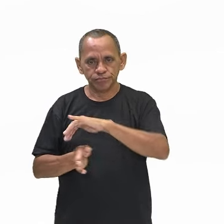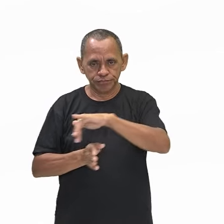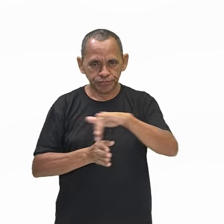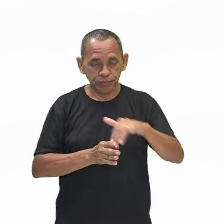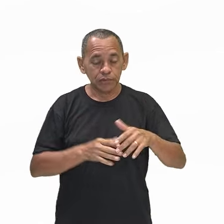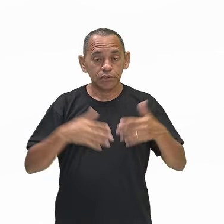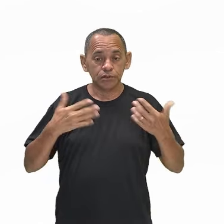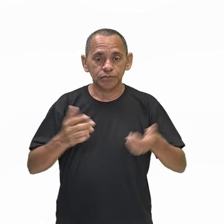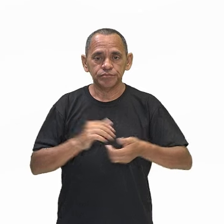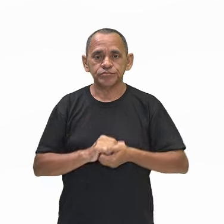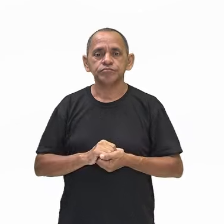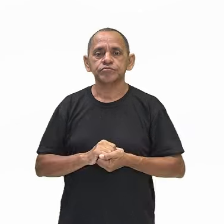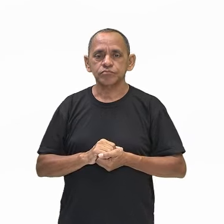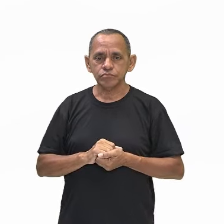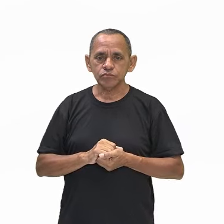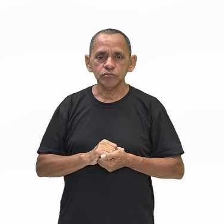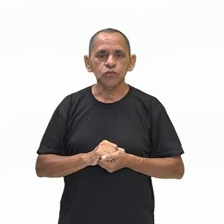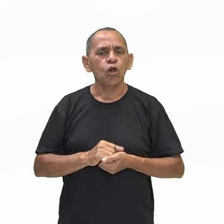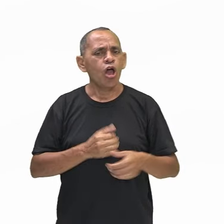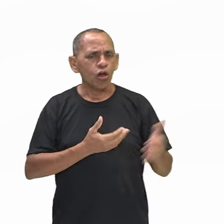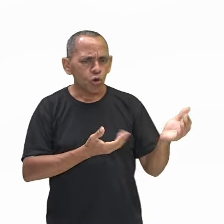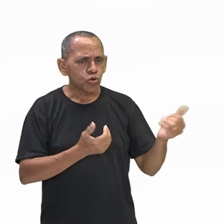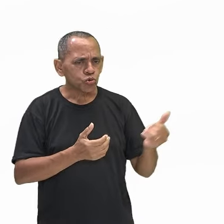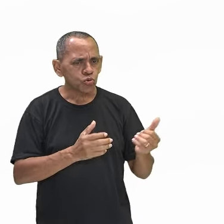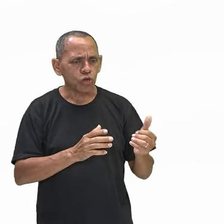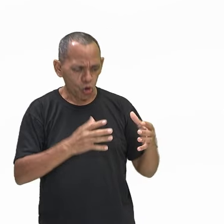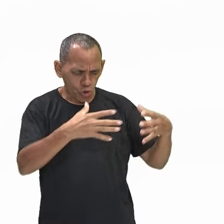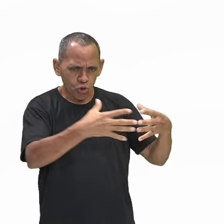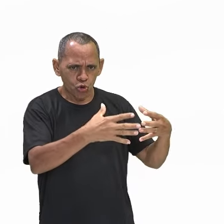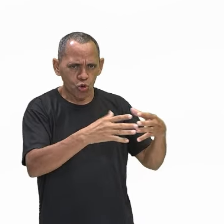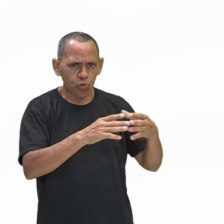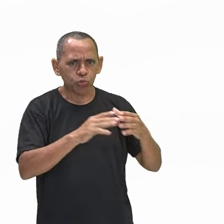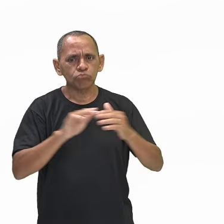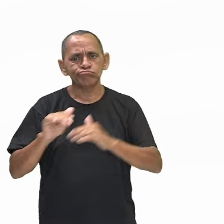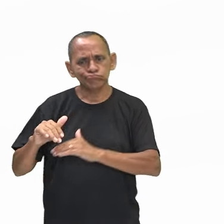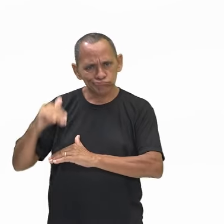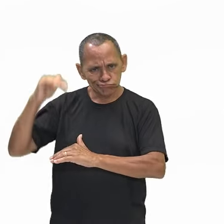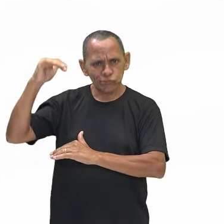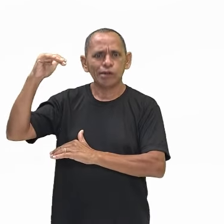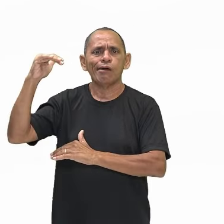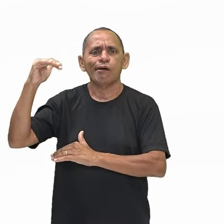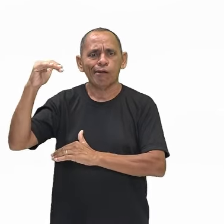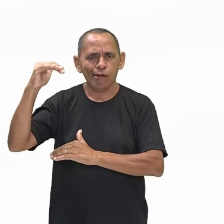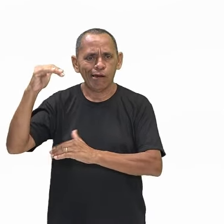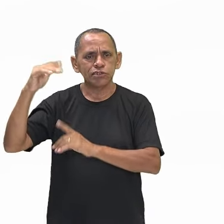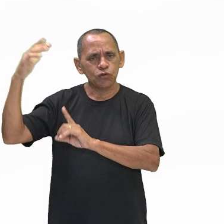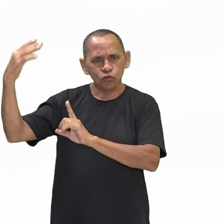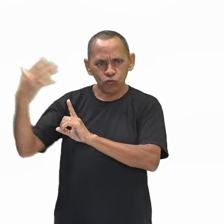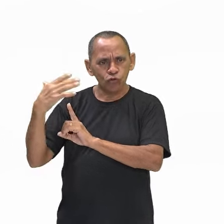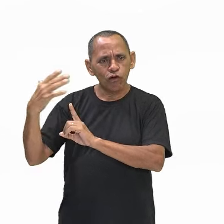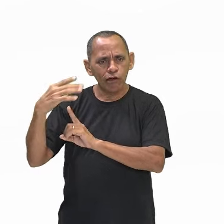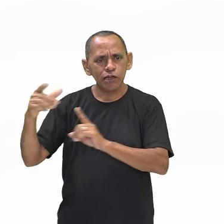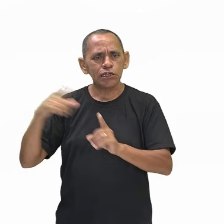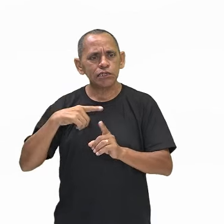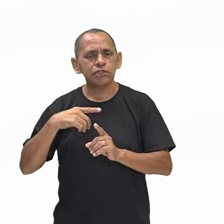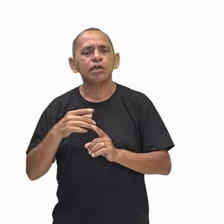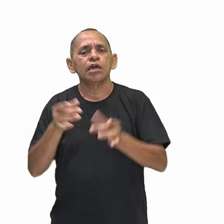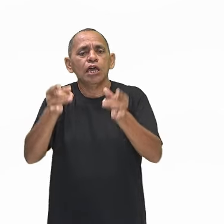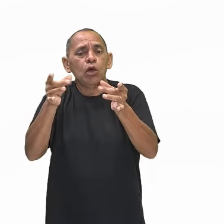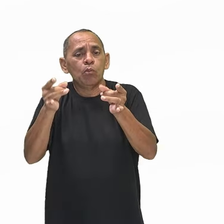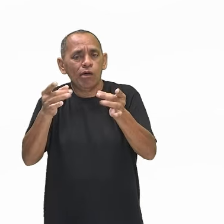hoje cresce, convive e se molda baseada em valores ligados ao mercado,